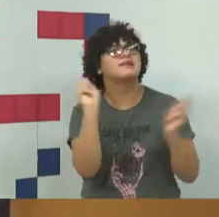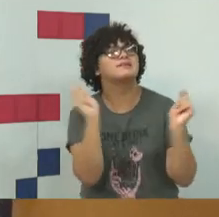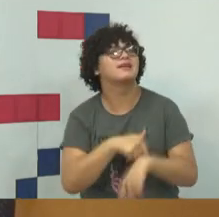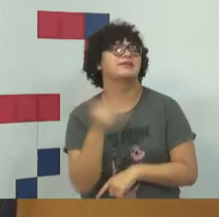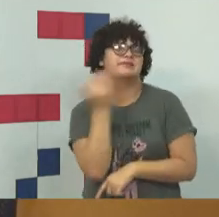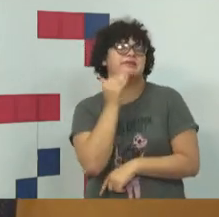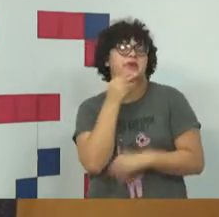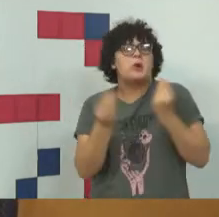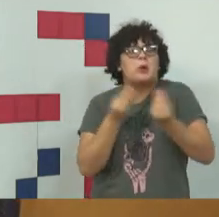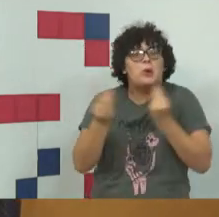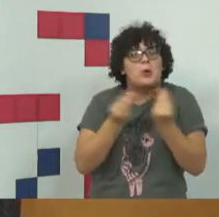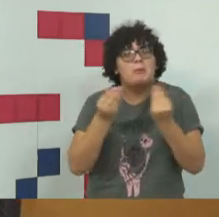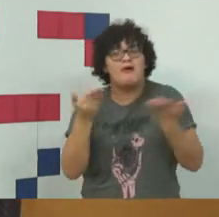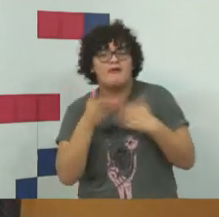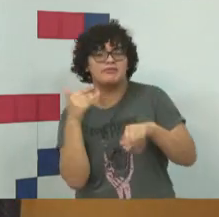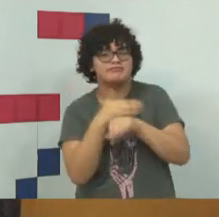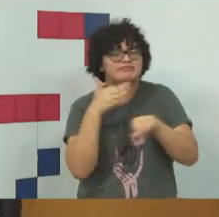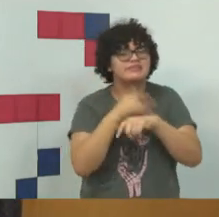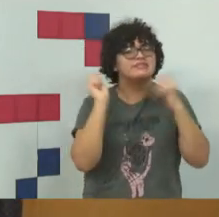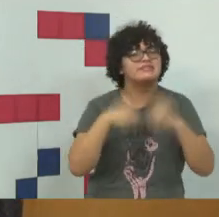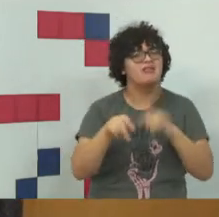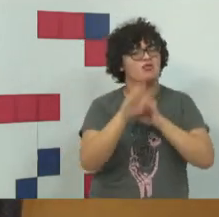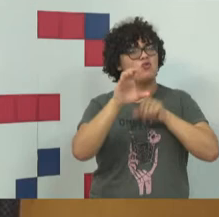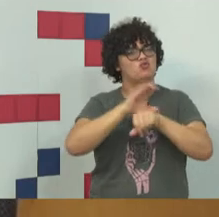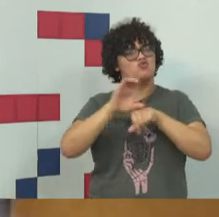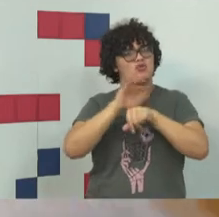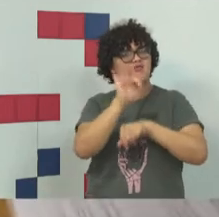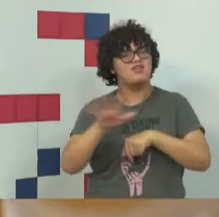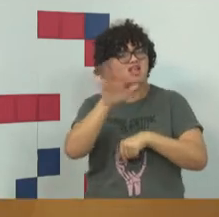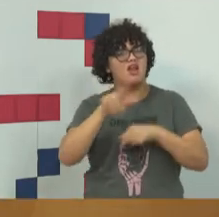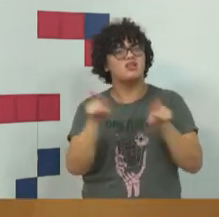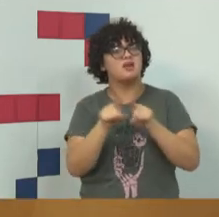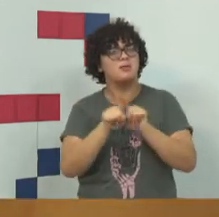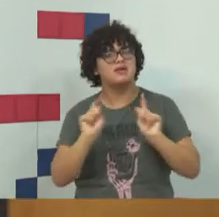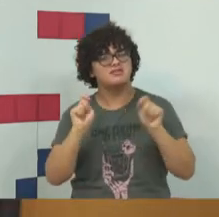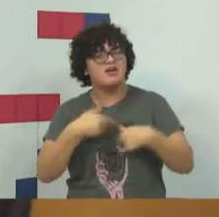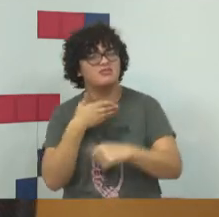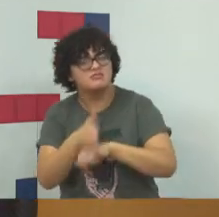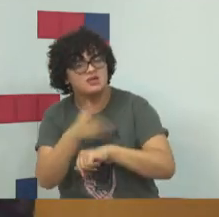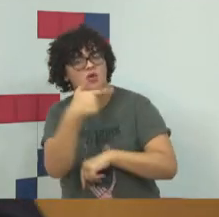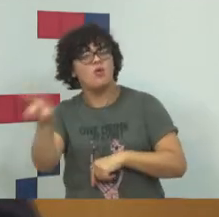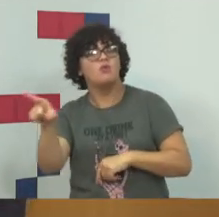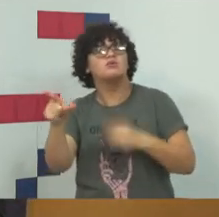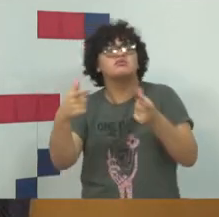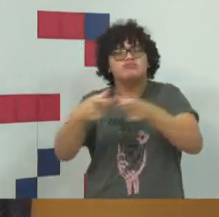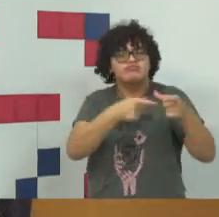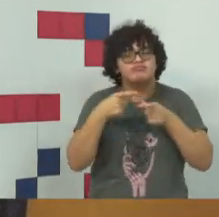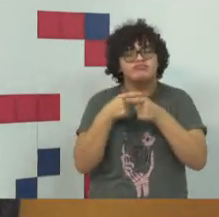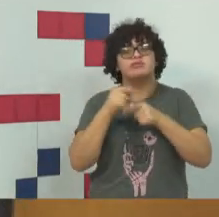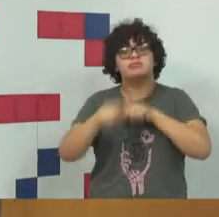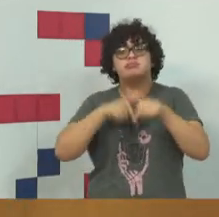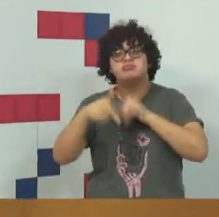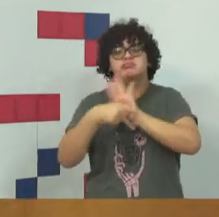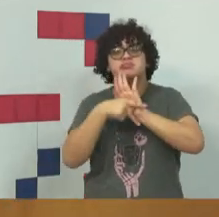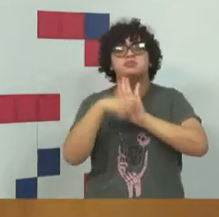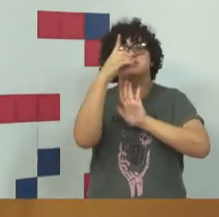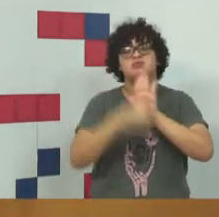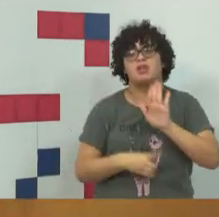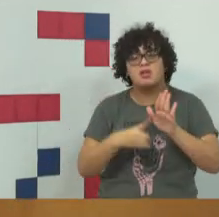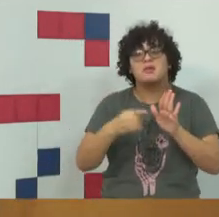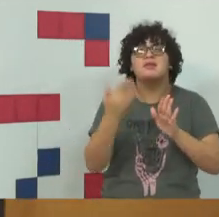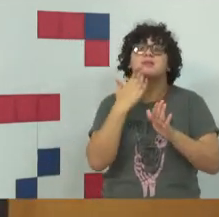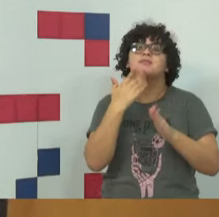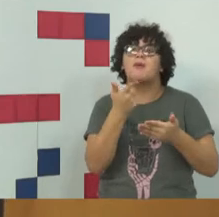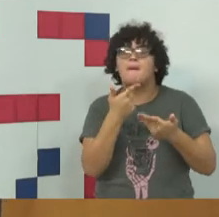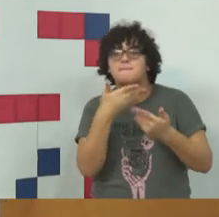como que repercute na Constituição Federal e a partir da Constituição Federal como que a gente pode dar o tratamento adequado a